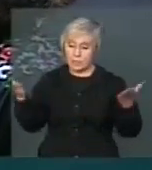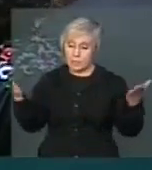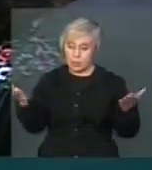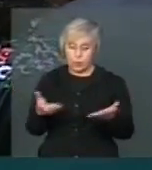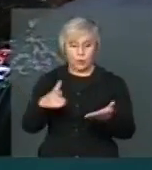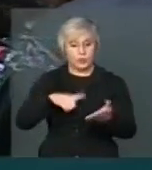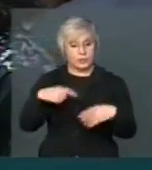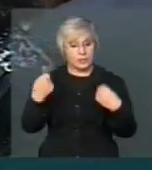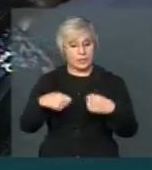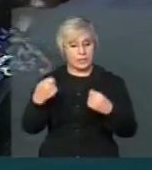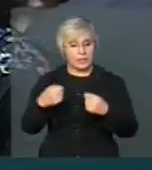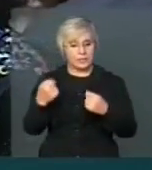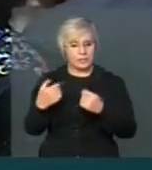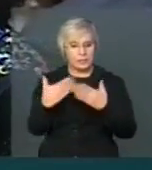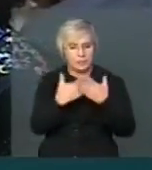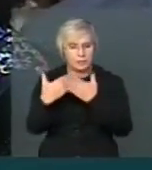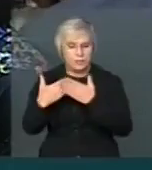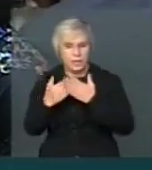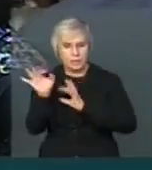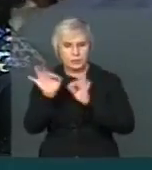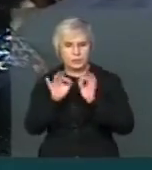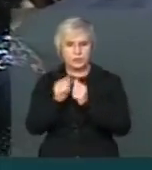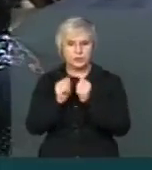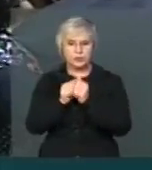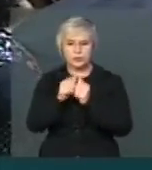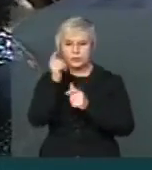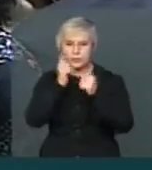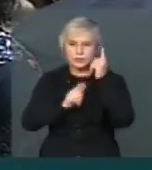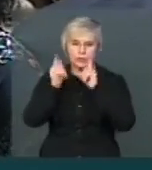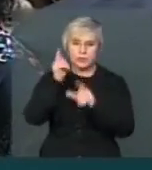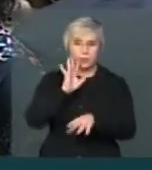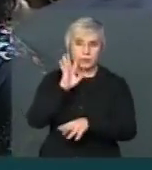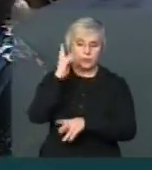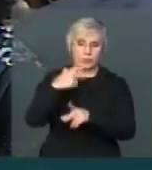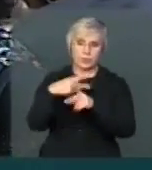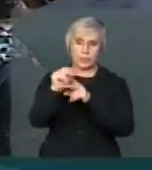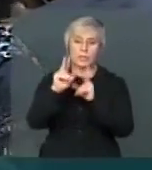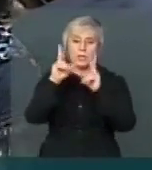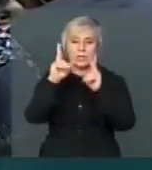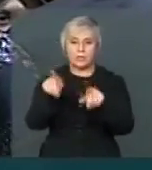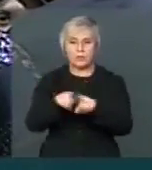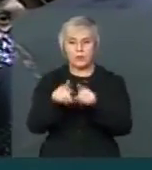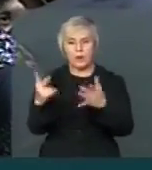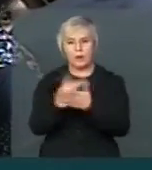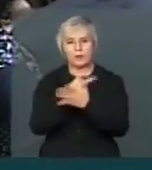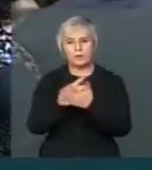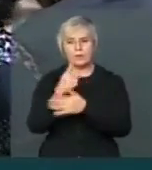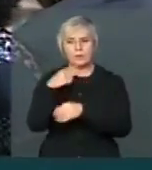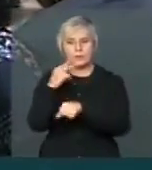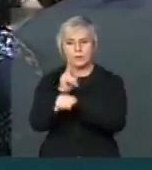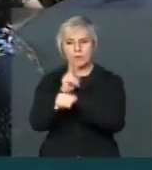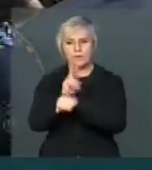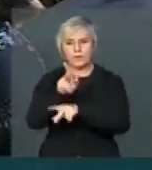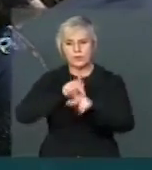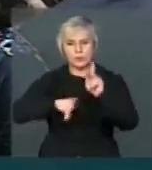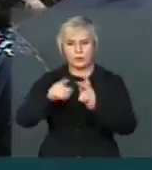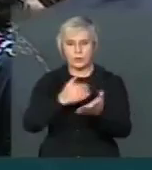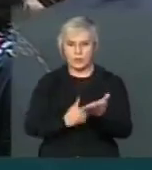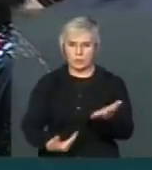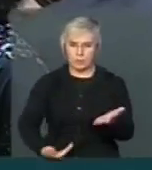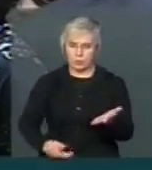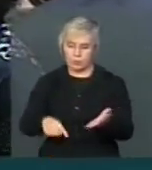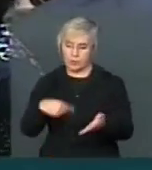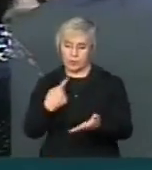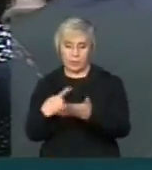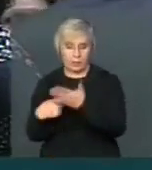necessidade, portanto, de construir politicamente a saída. Assim aconteceu no caso da Defensoria Pública. Então o que nós